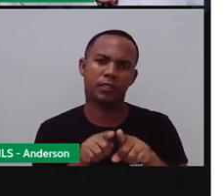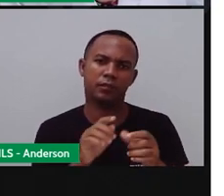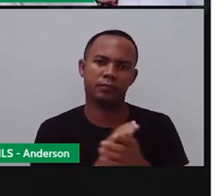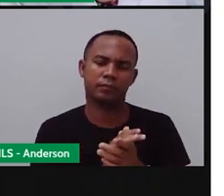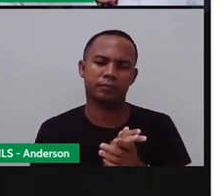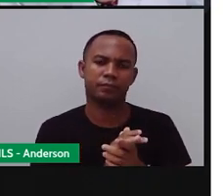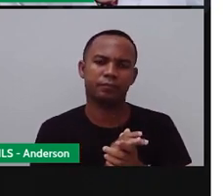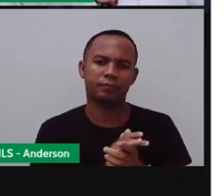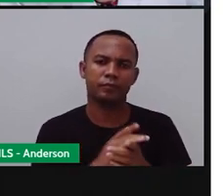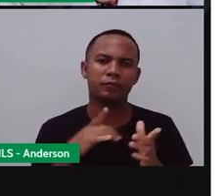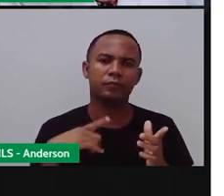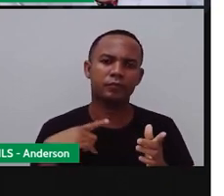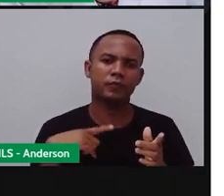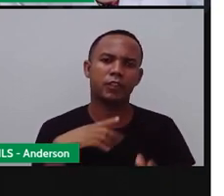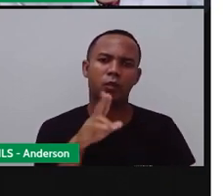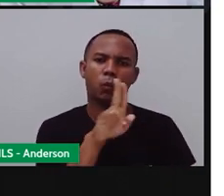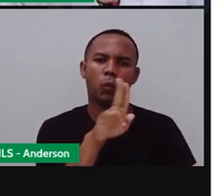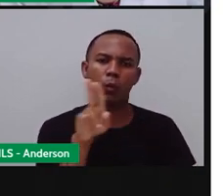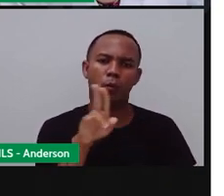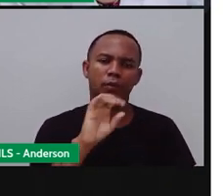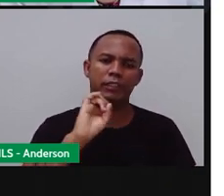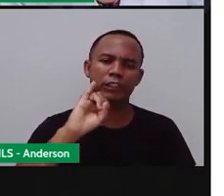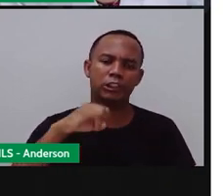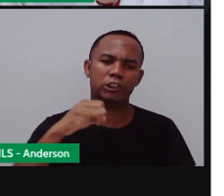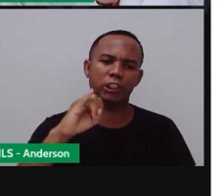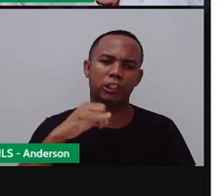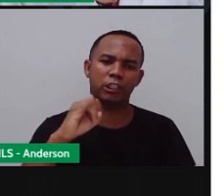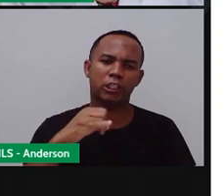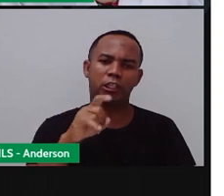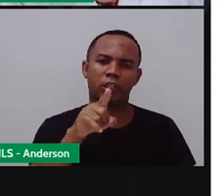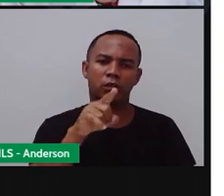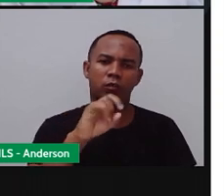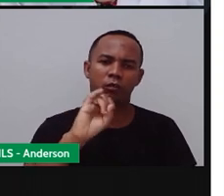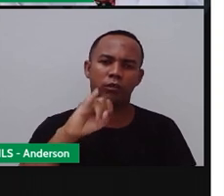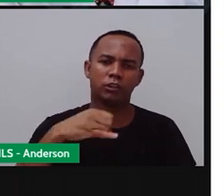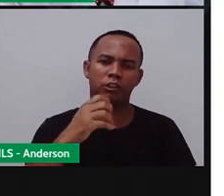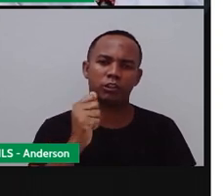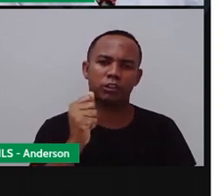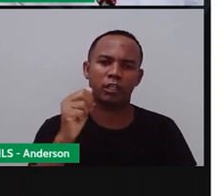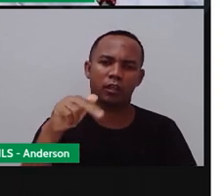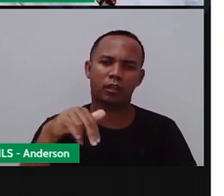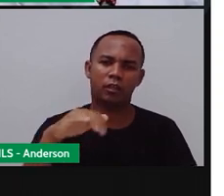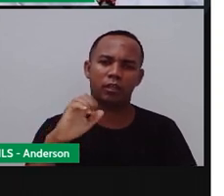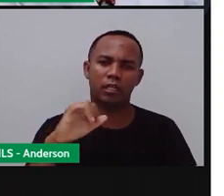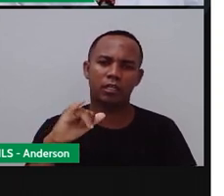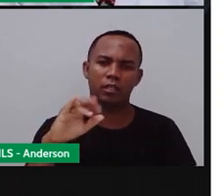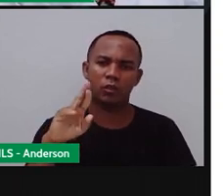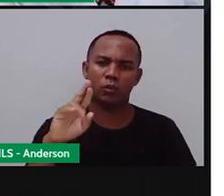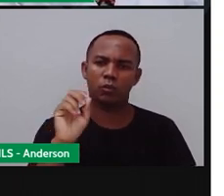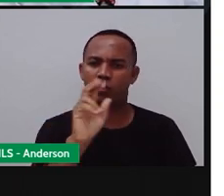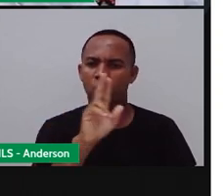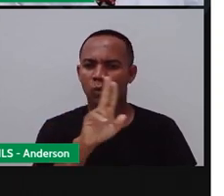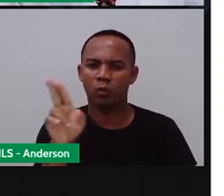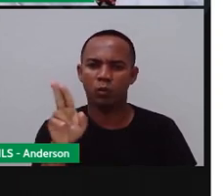Aqui ele tem o quê? O nome de janeiro. Aqui ele tem o ano. 2013.